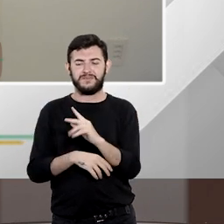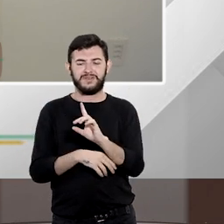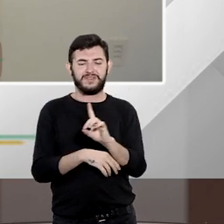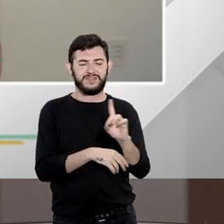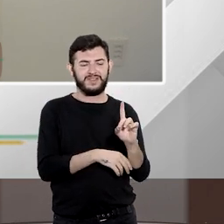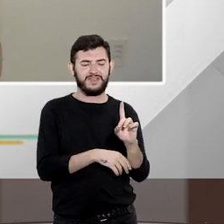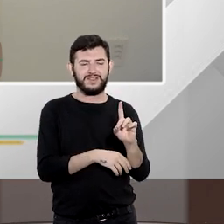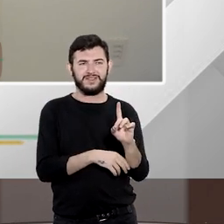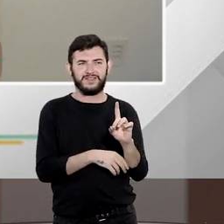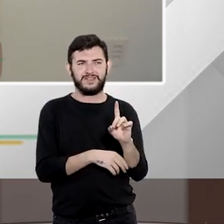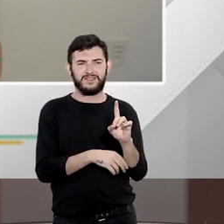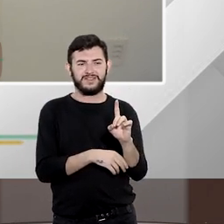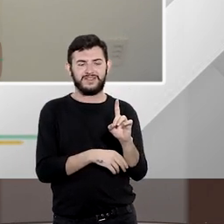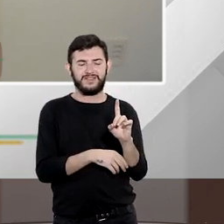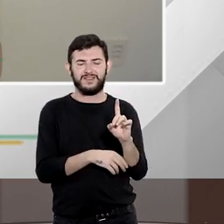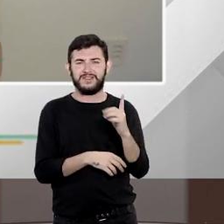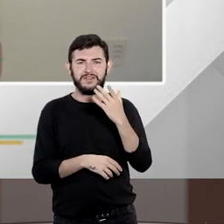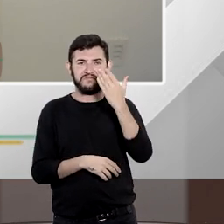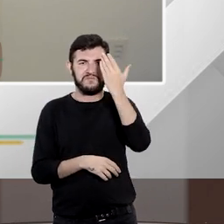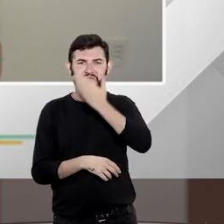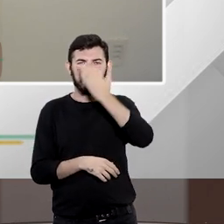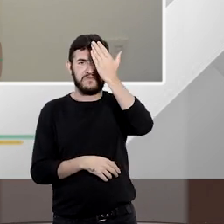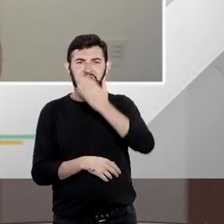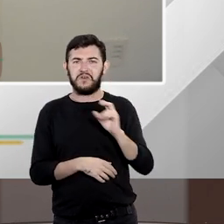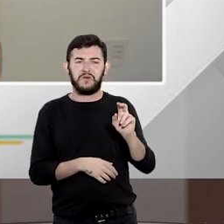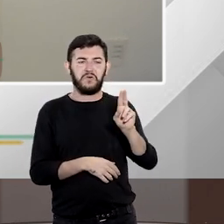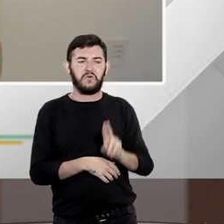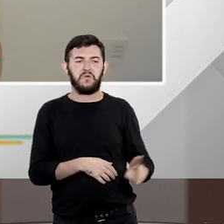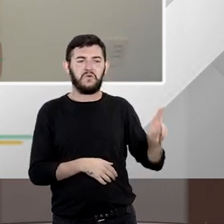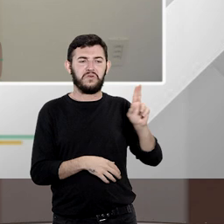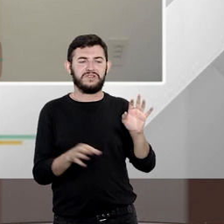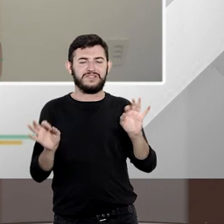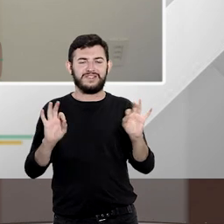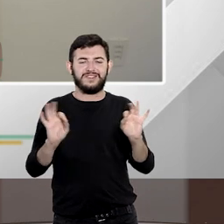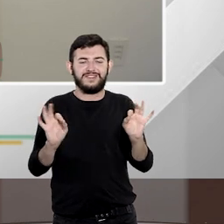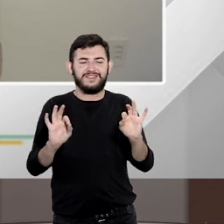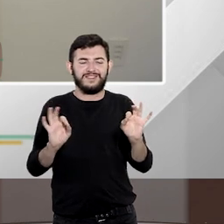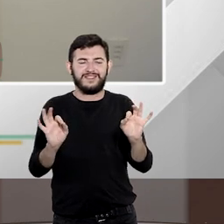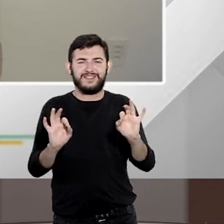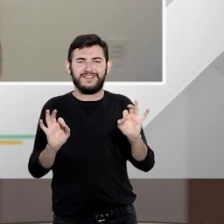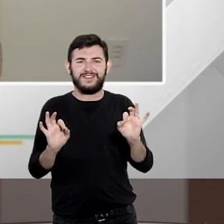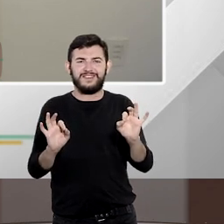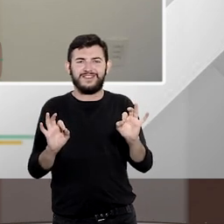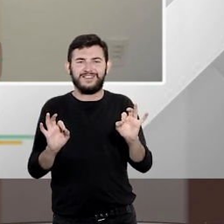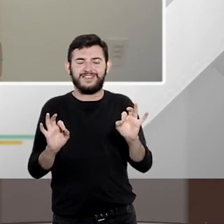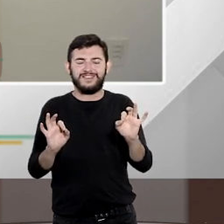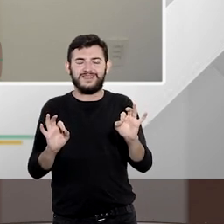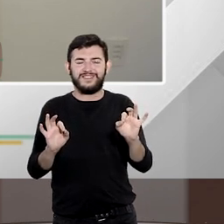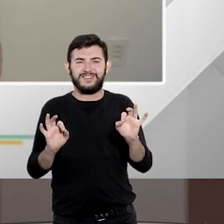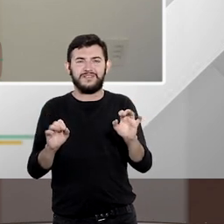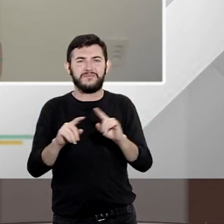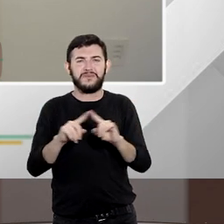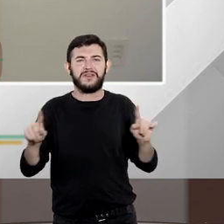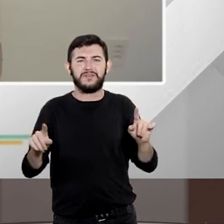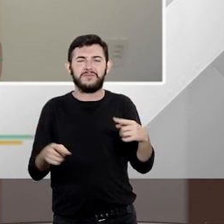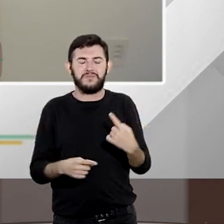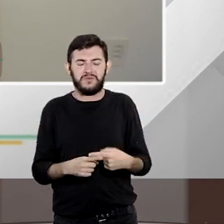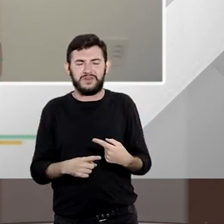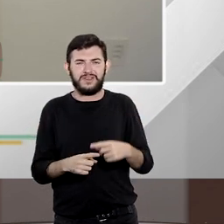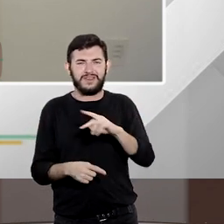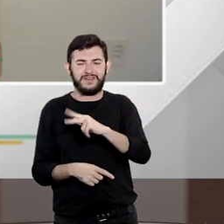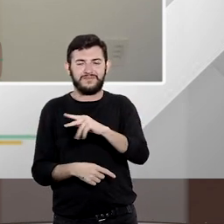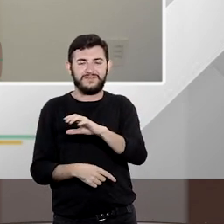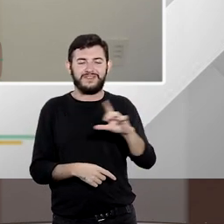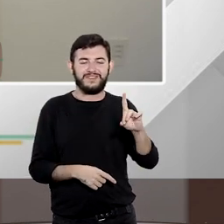ninguém tem ninguém vê a habeas data ninguém usa a habeas data ninguém faz a habeas data para que mas a gente faz essa